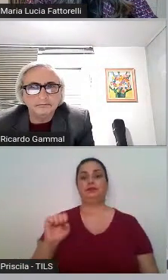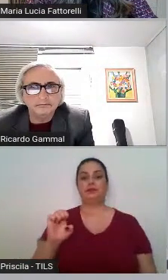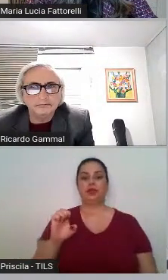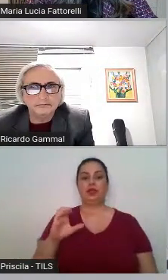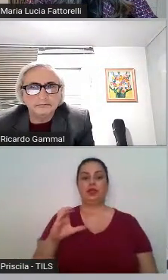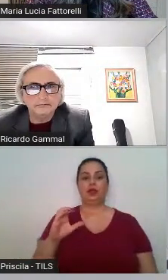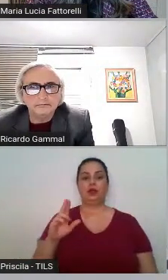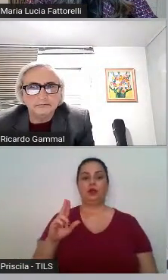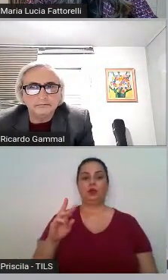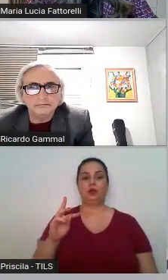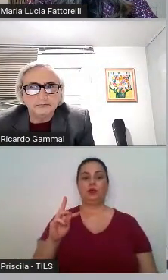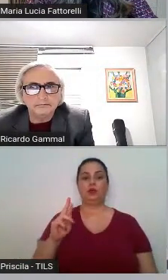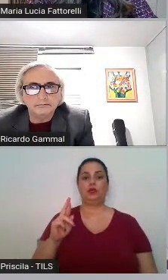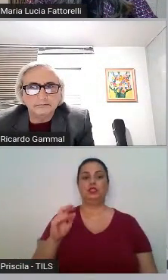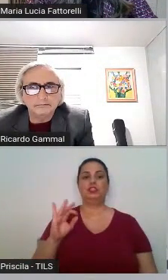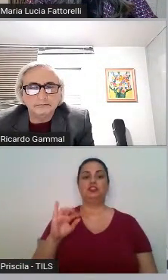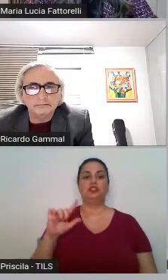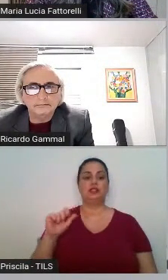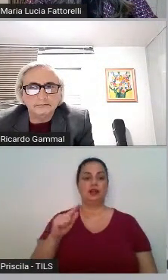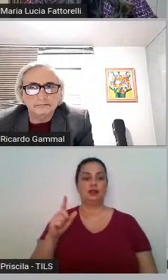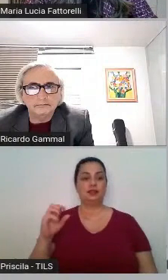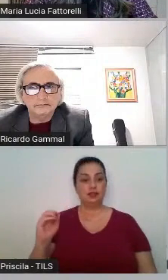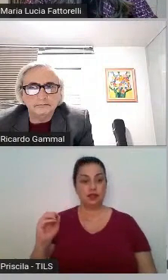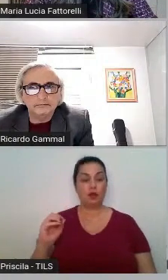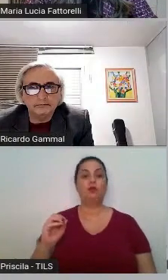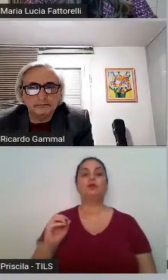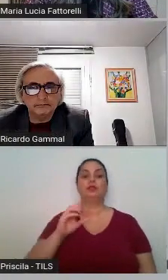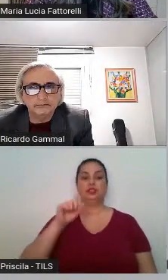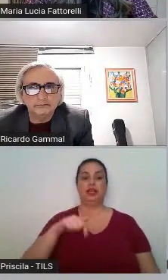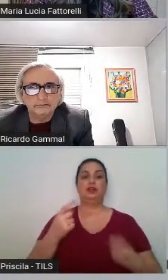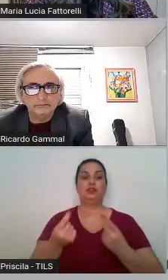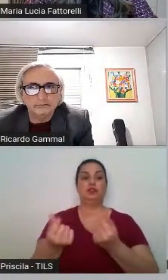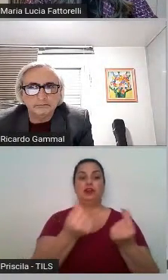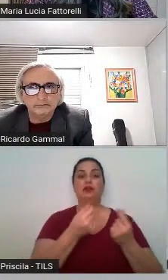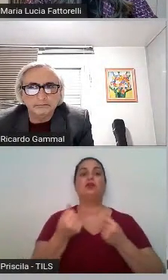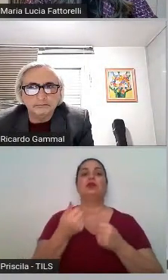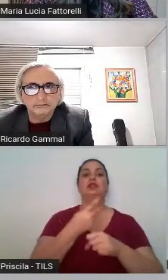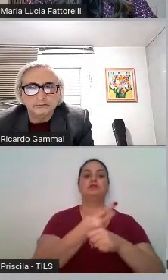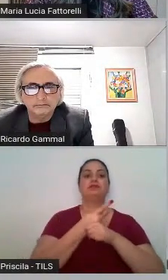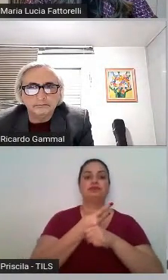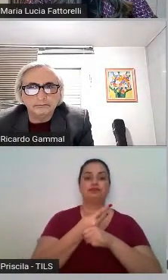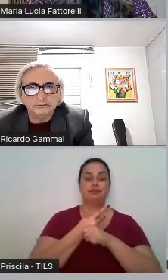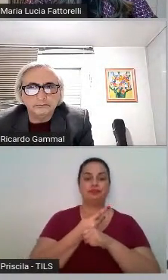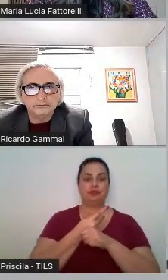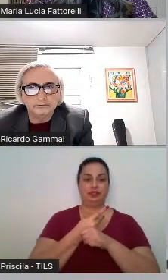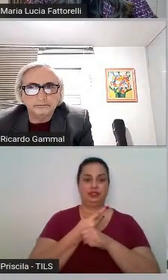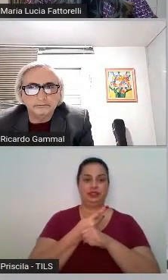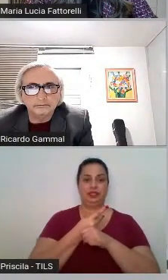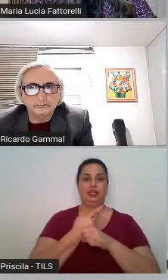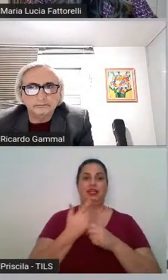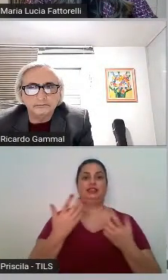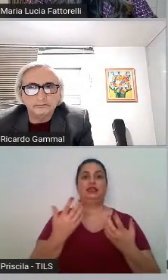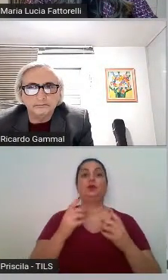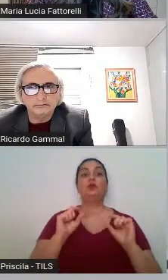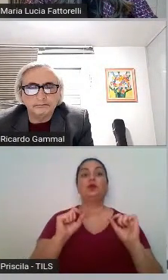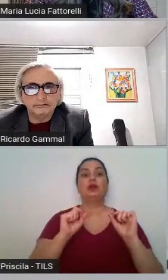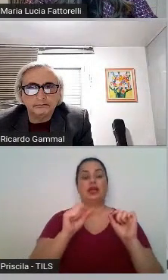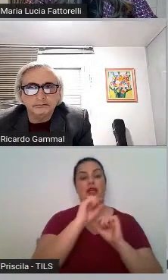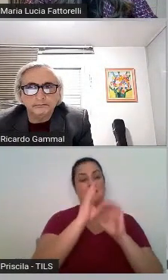doméstico de créditos denominados e referenciados em reais. É a securitização